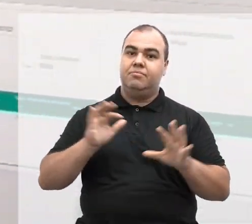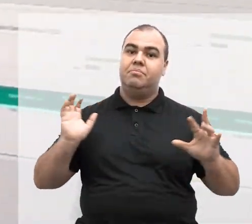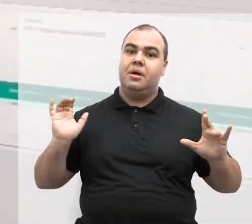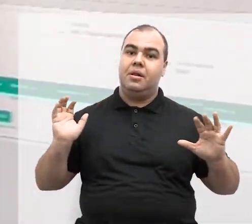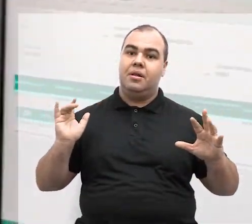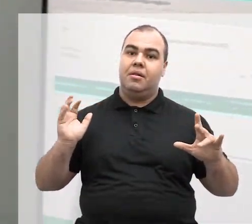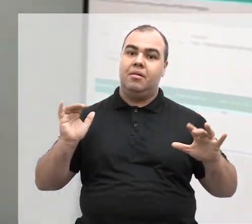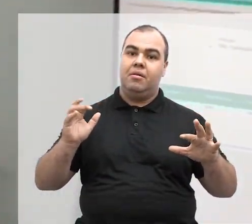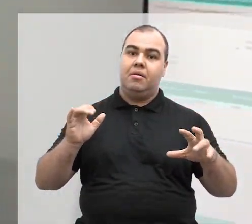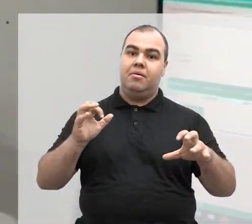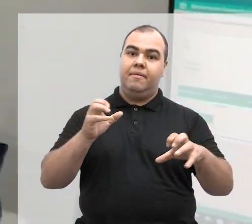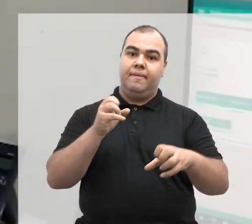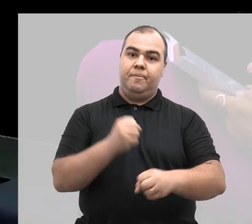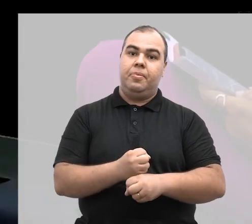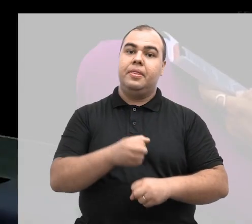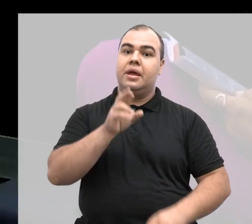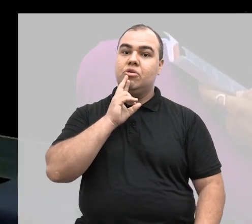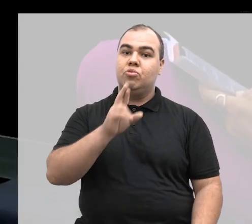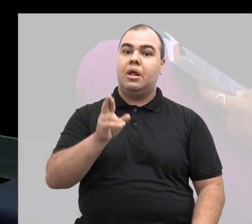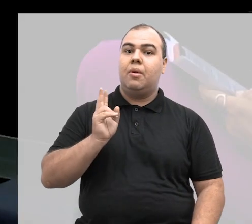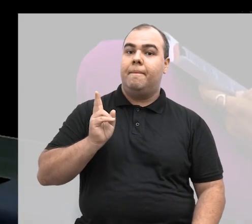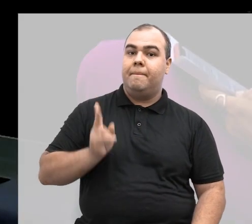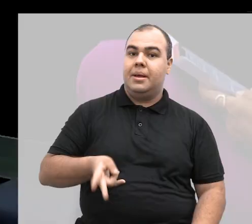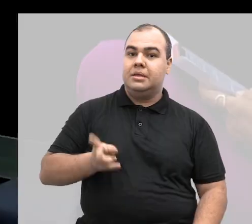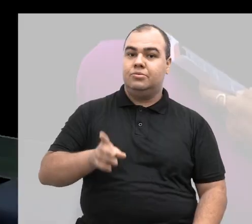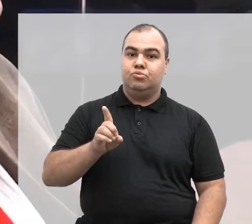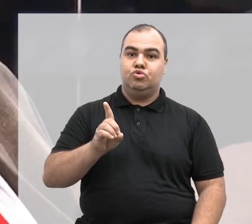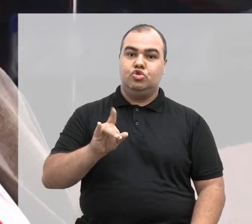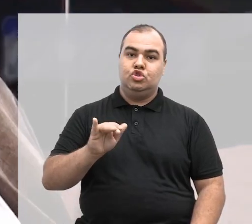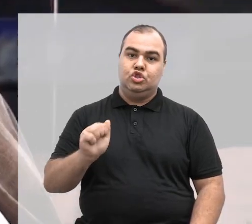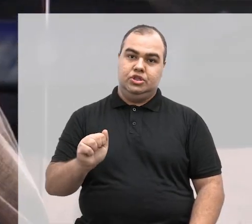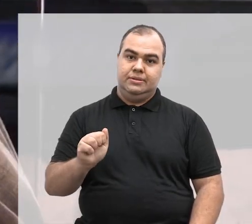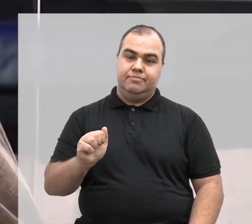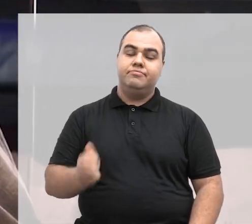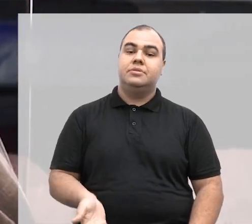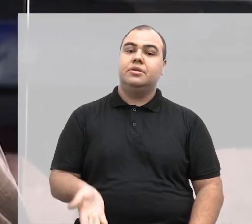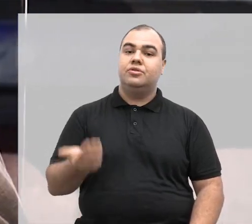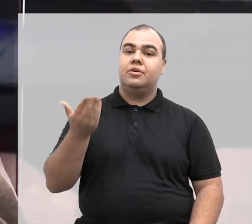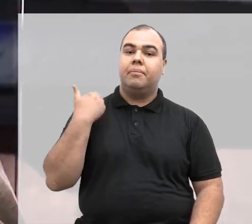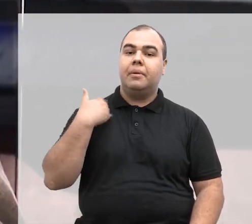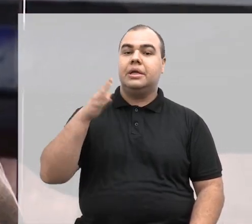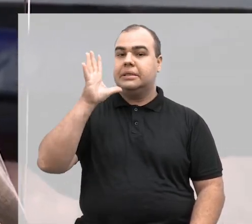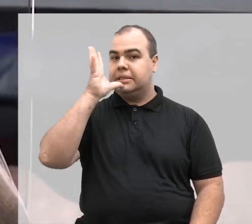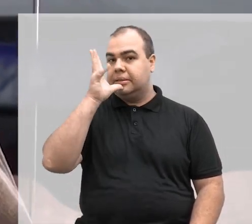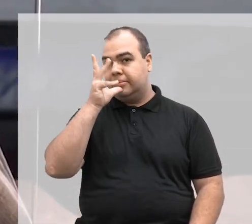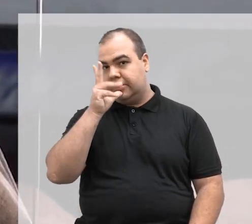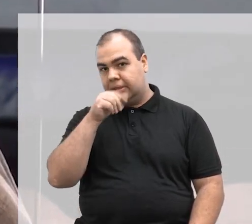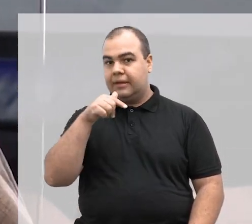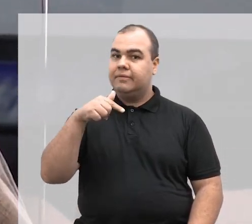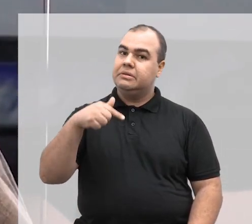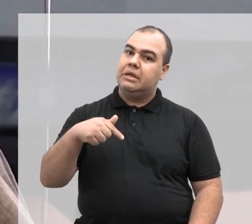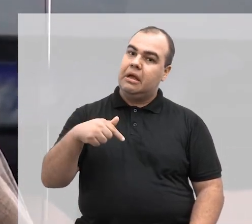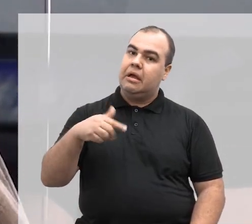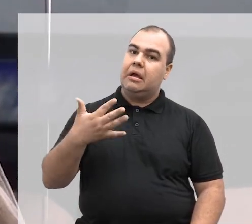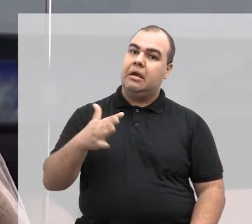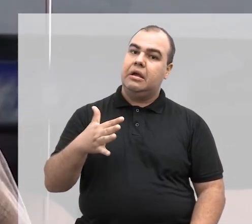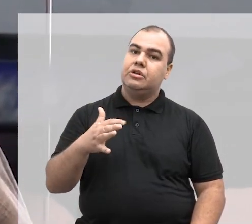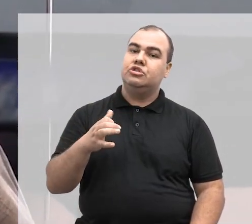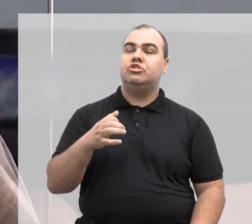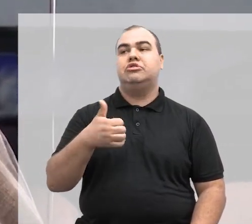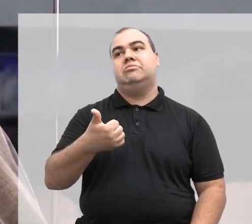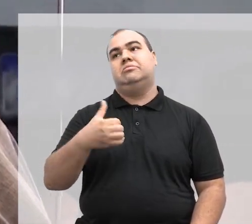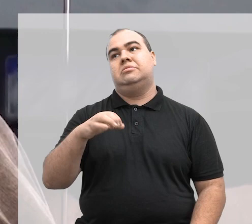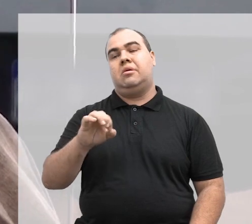totalização e que o resultado sai no mesmo dia. Antigamente, às vezes, demorava até sete, dez